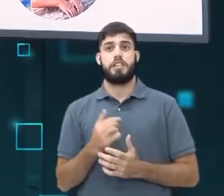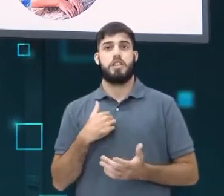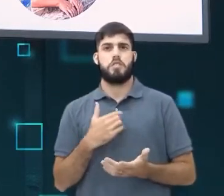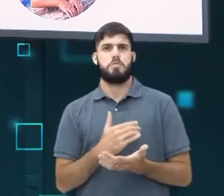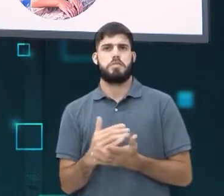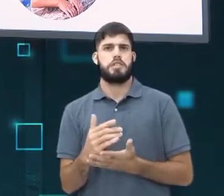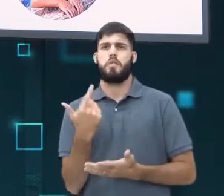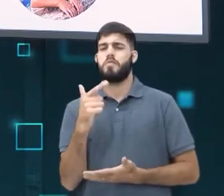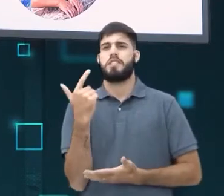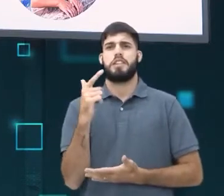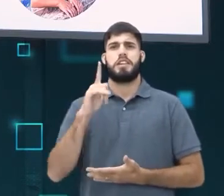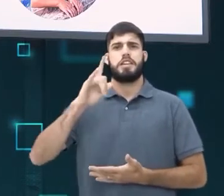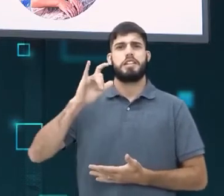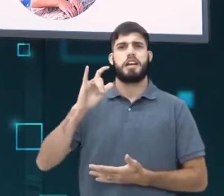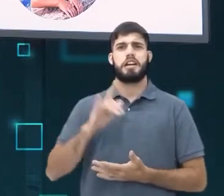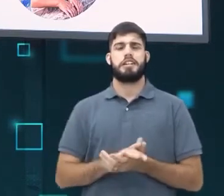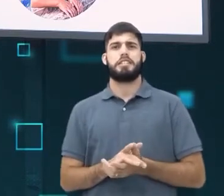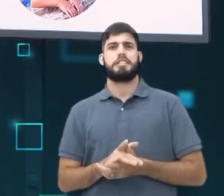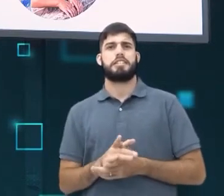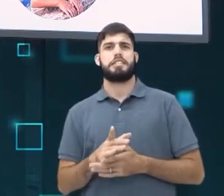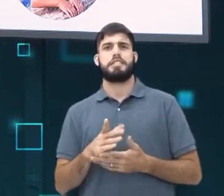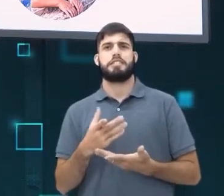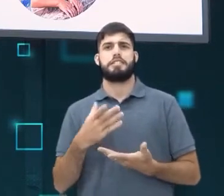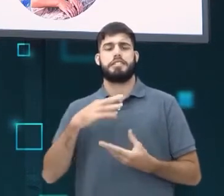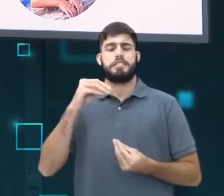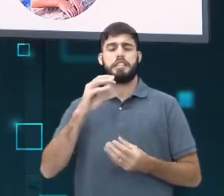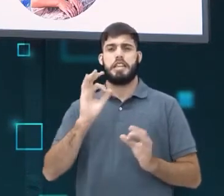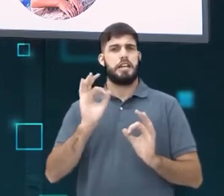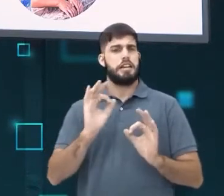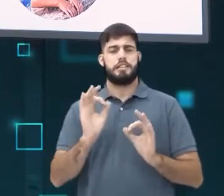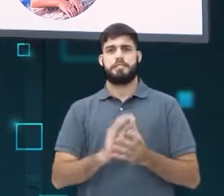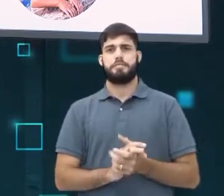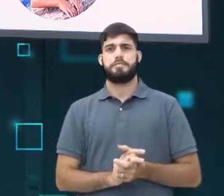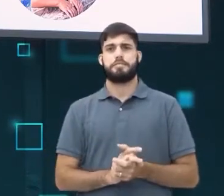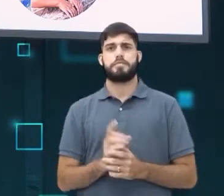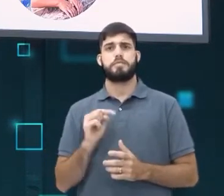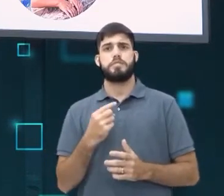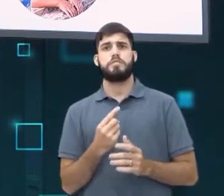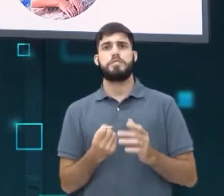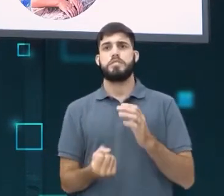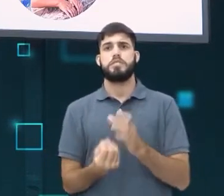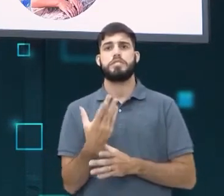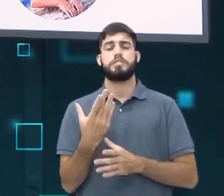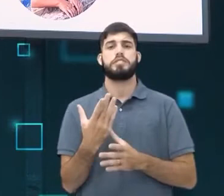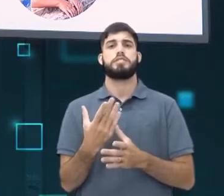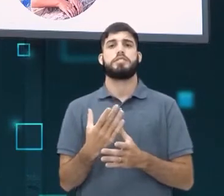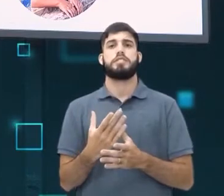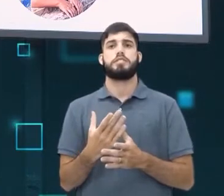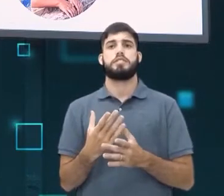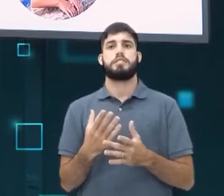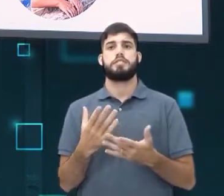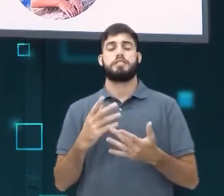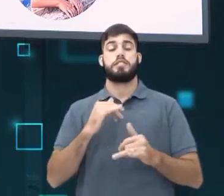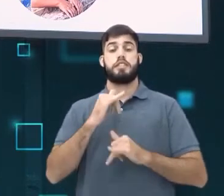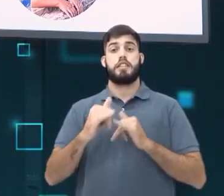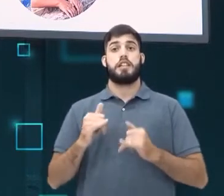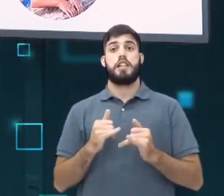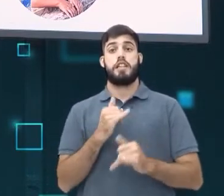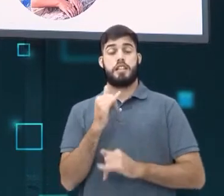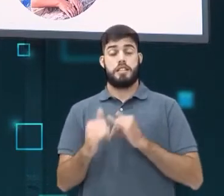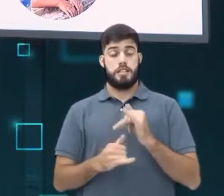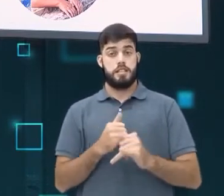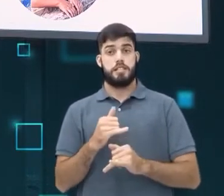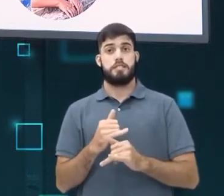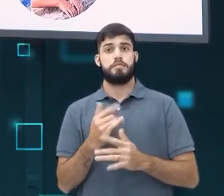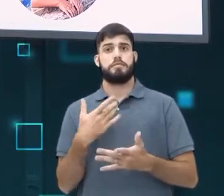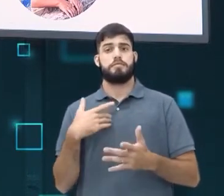ainda Instagram, Snapchat, essas coisas. Então a gente produzia conteúdo ali nos sites e as pessoas liam e era